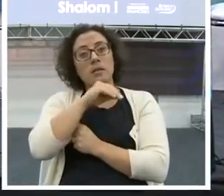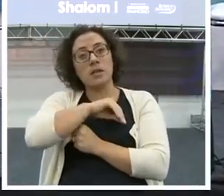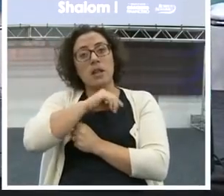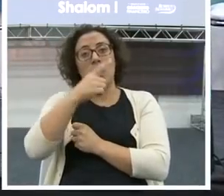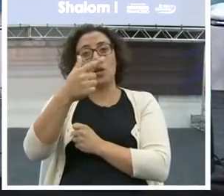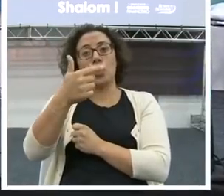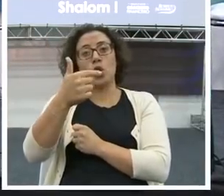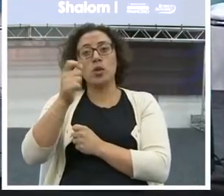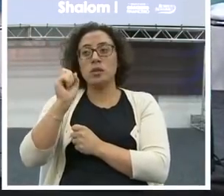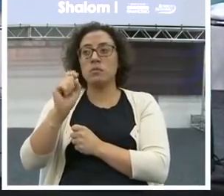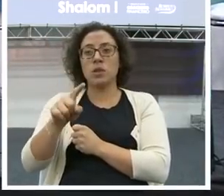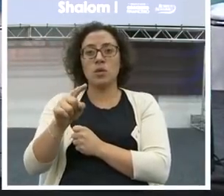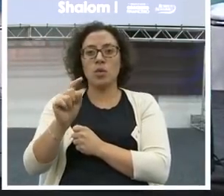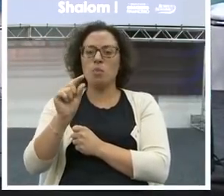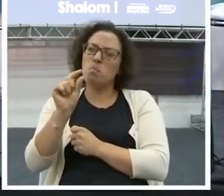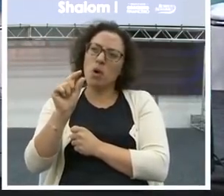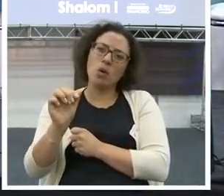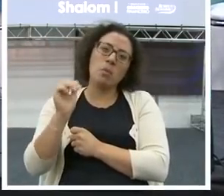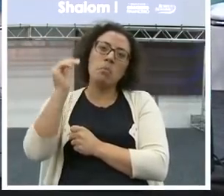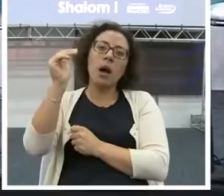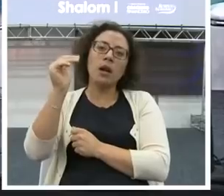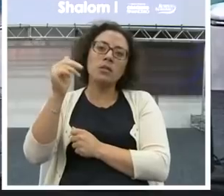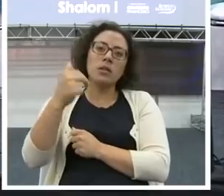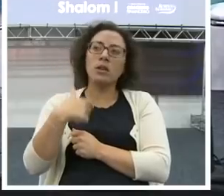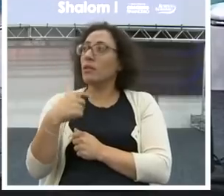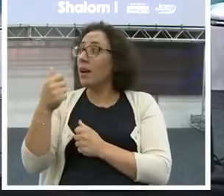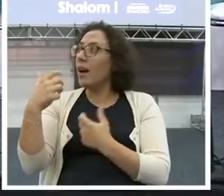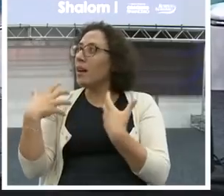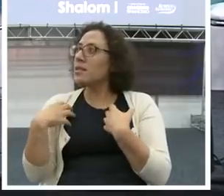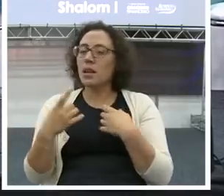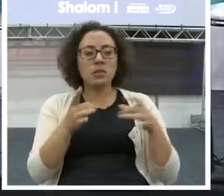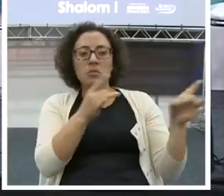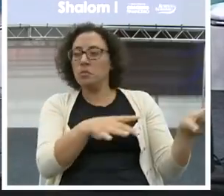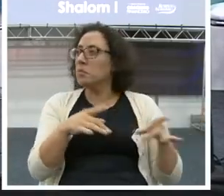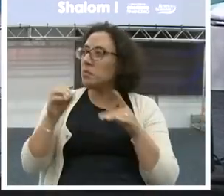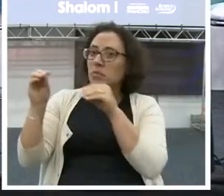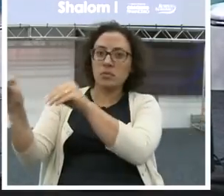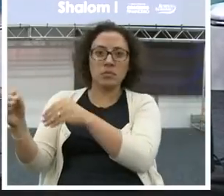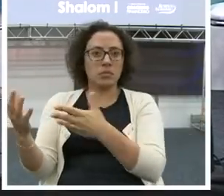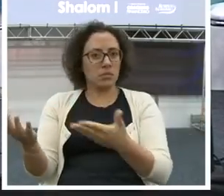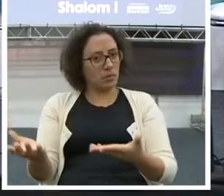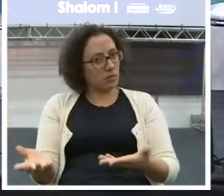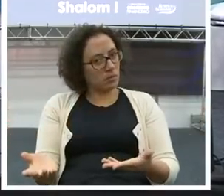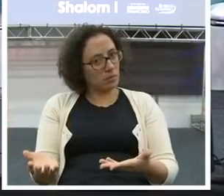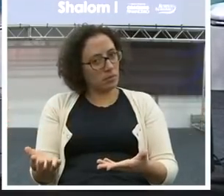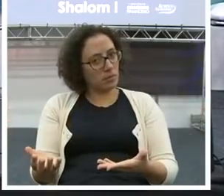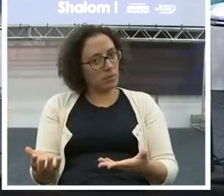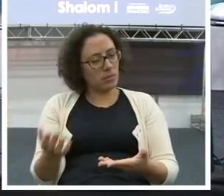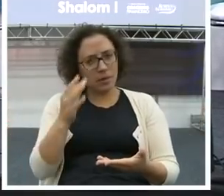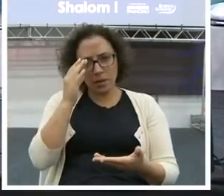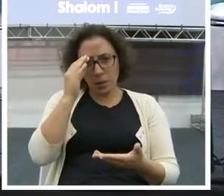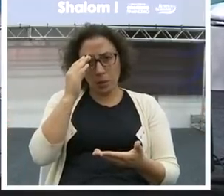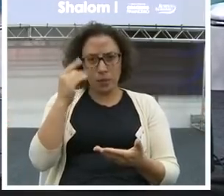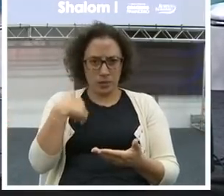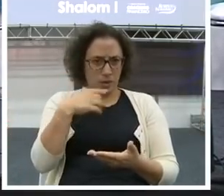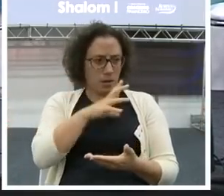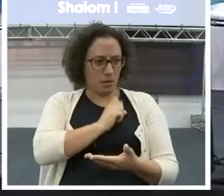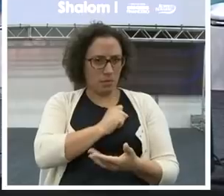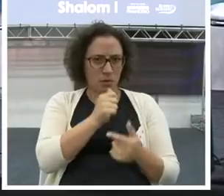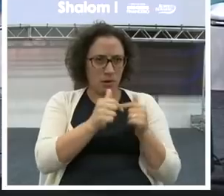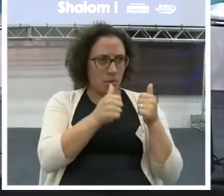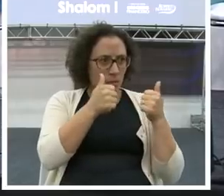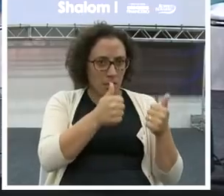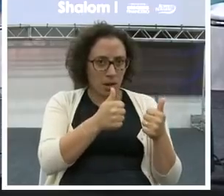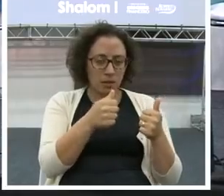pessoa que sigo valores. Tanto é que quando abre o slide aqui, é um time que faz esses slides, o primeiro slide que